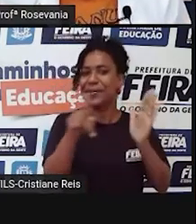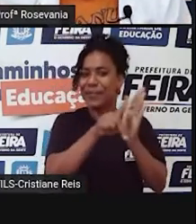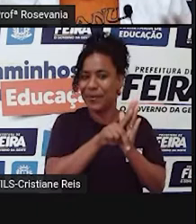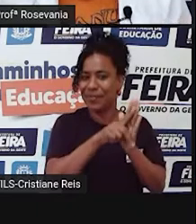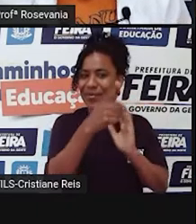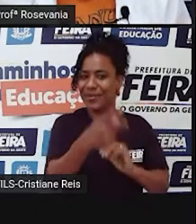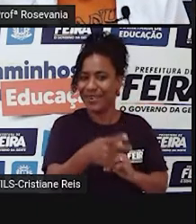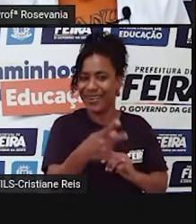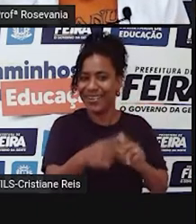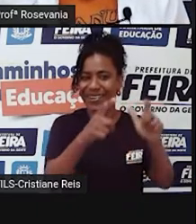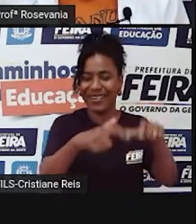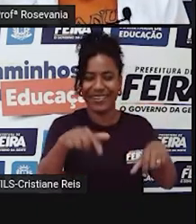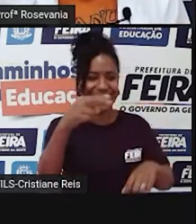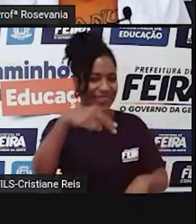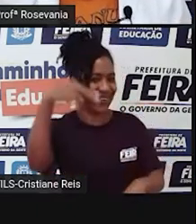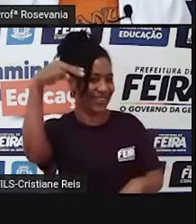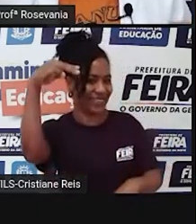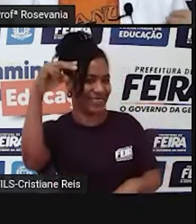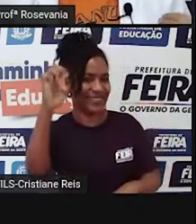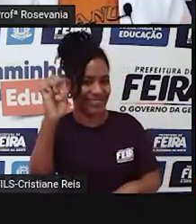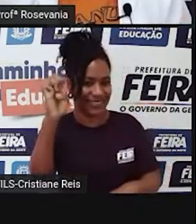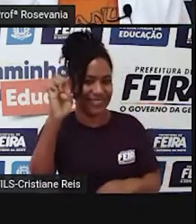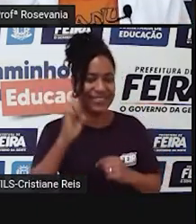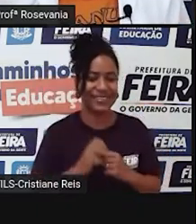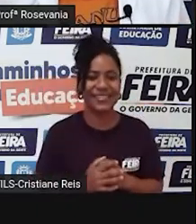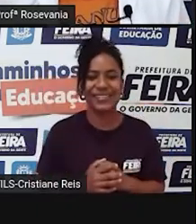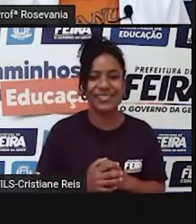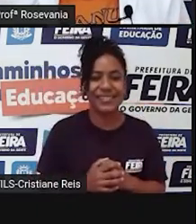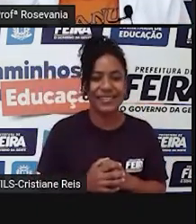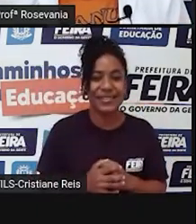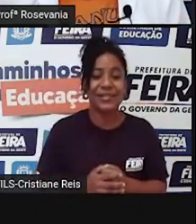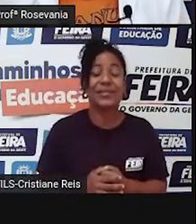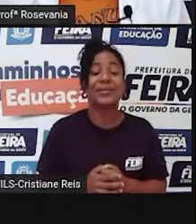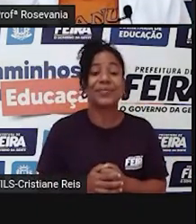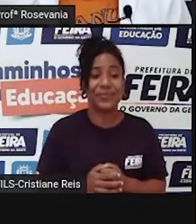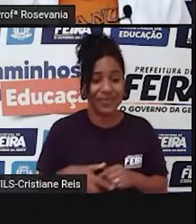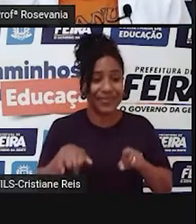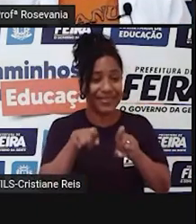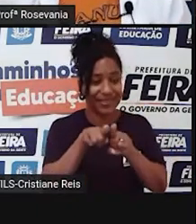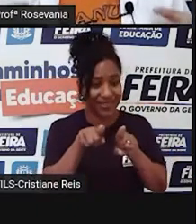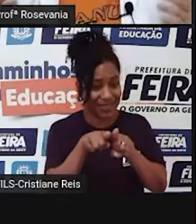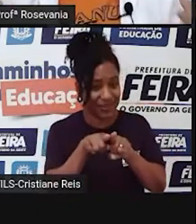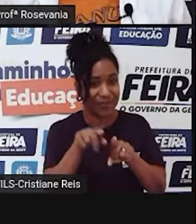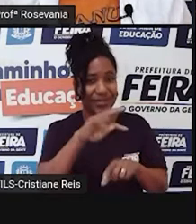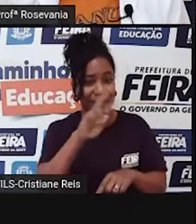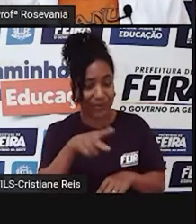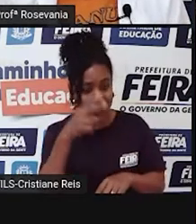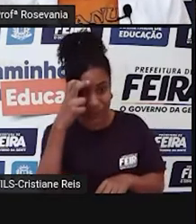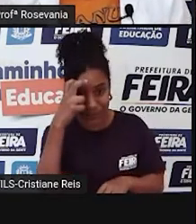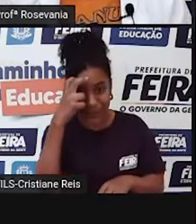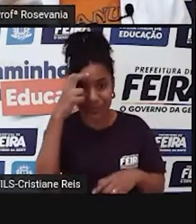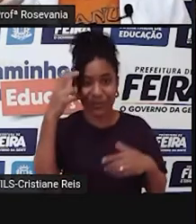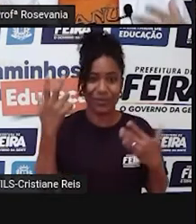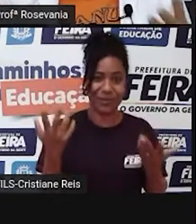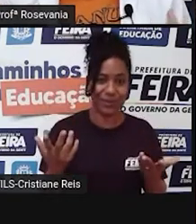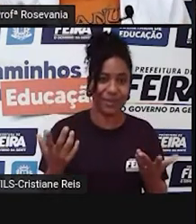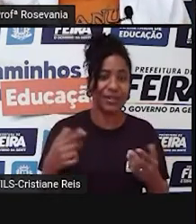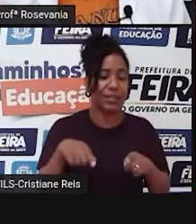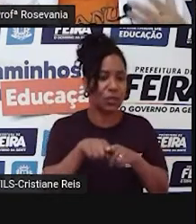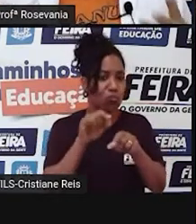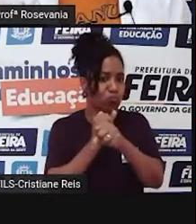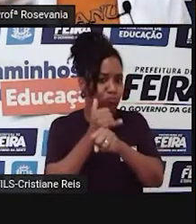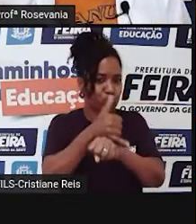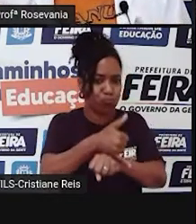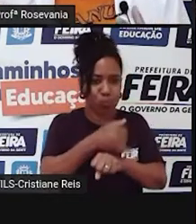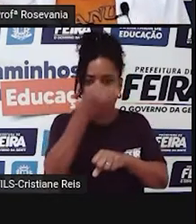que tem ela, aqui no caso é a região Nordeste, a questão, né, da cultura ligada ao couro, né, pelo próprio